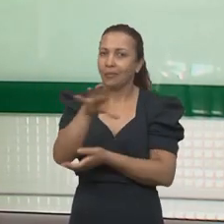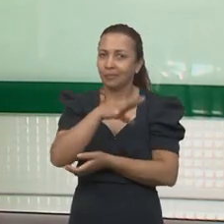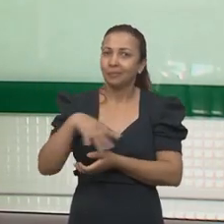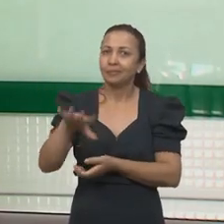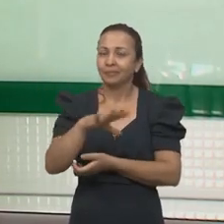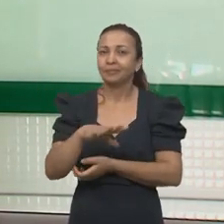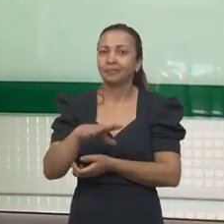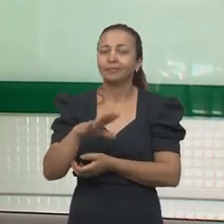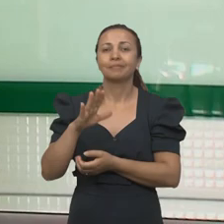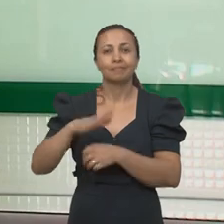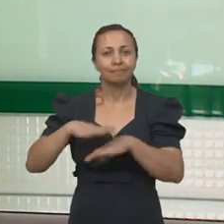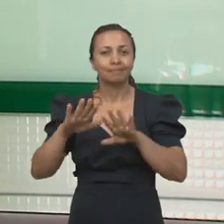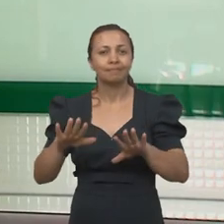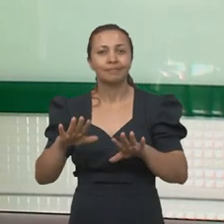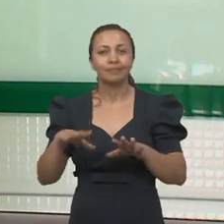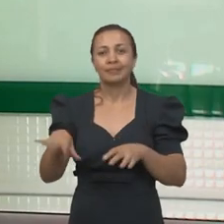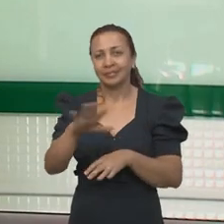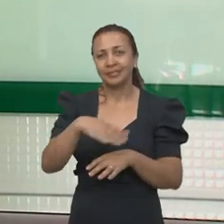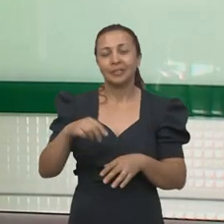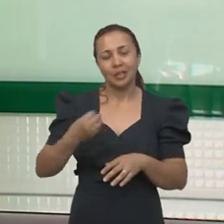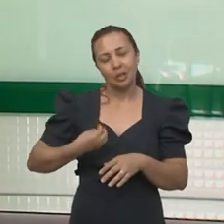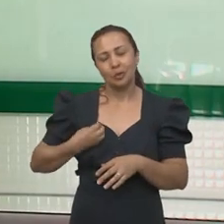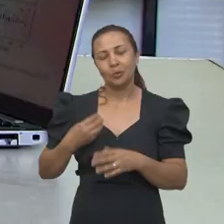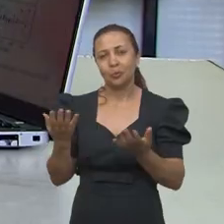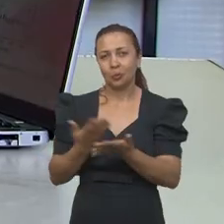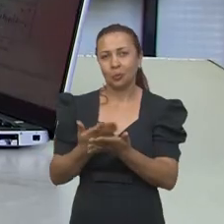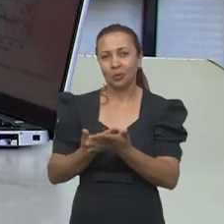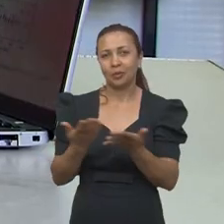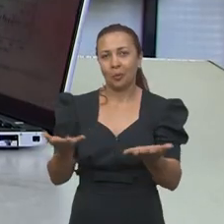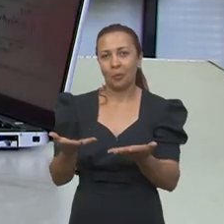áreas, principalmente na área em que eu estou estudando.